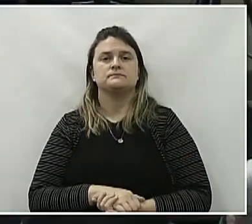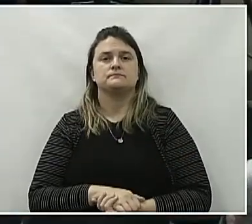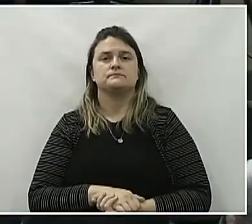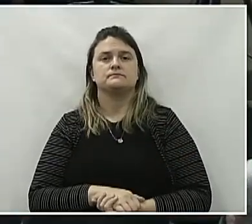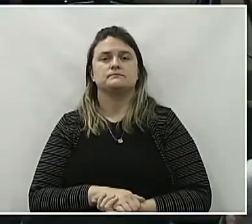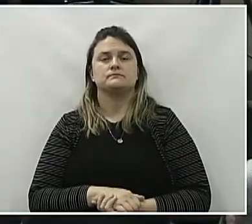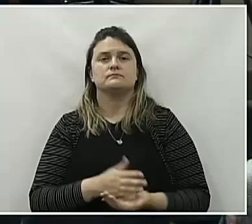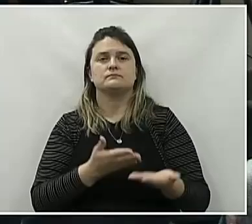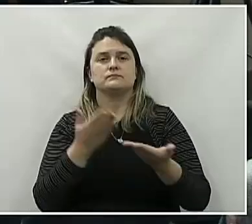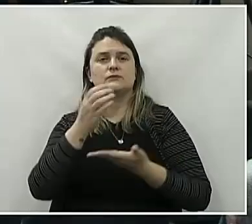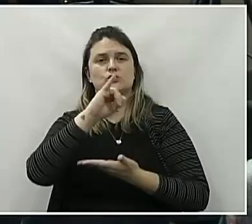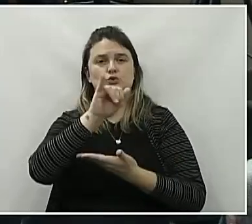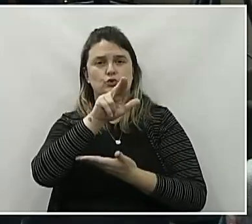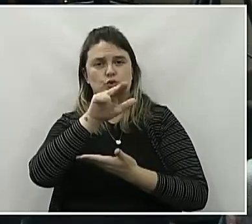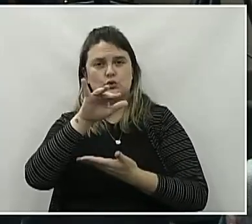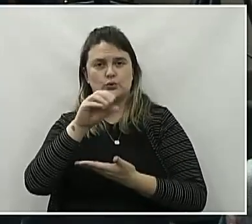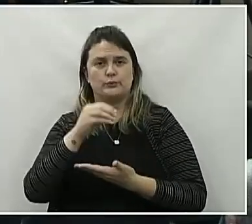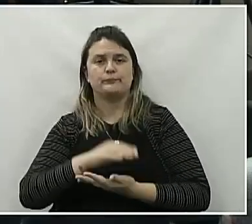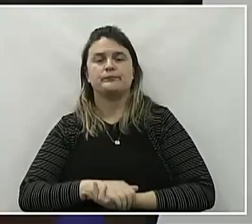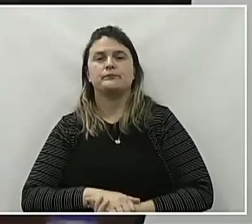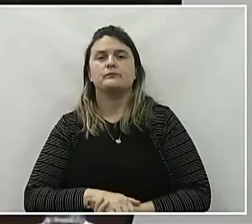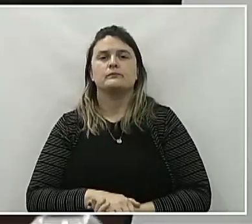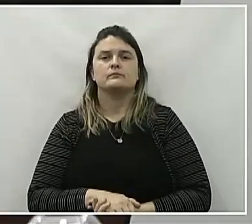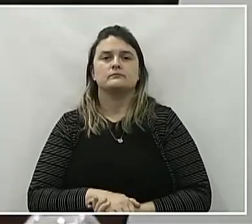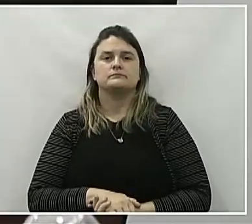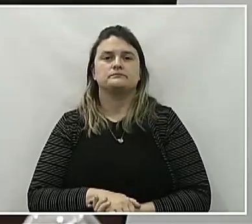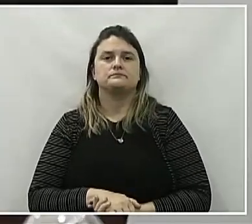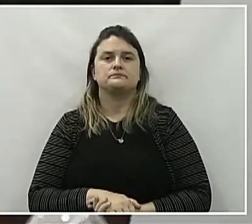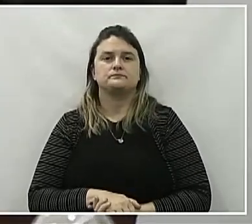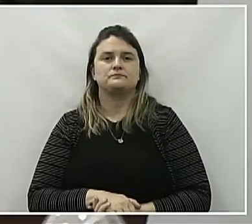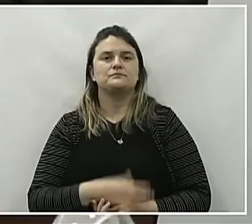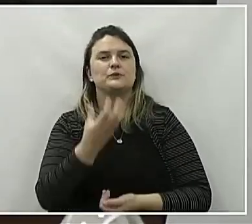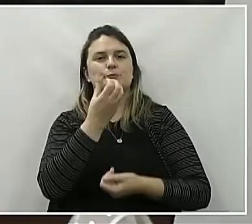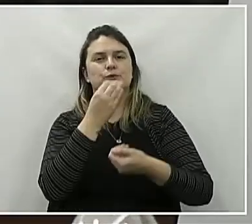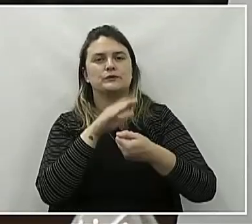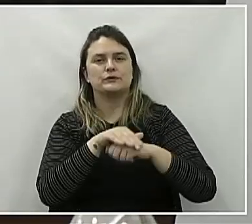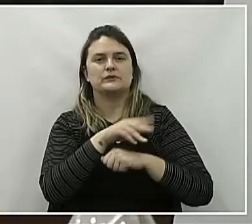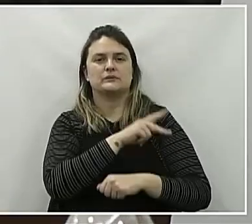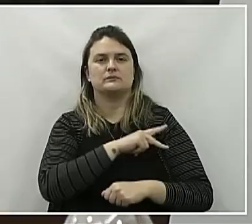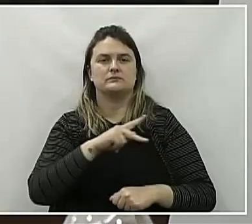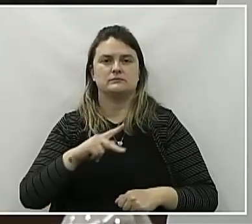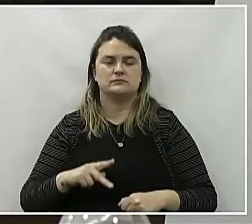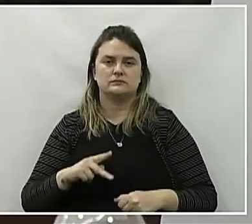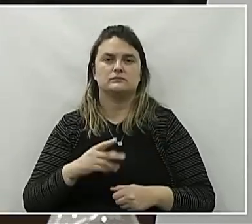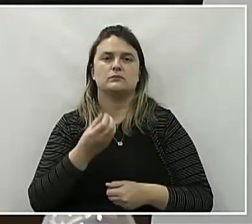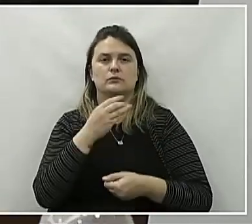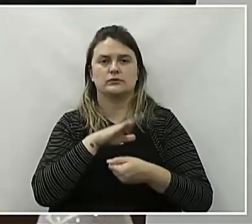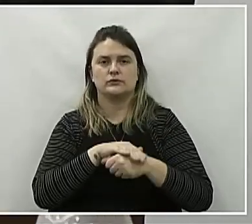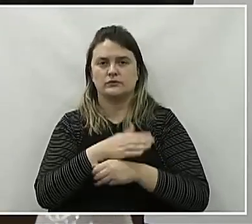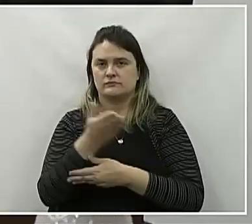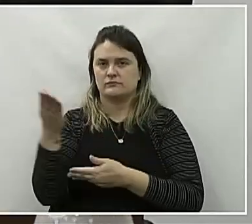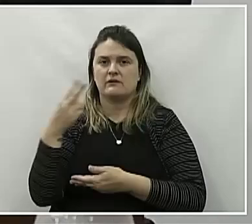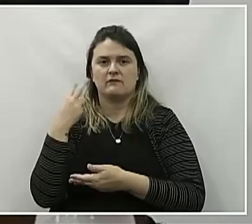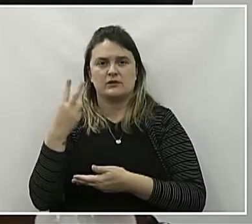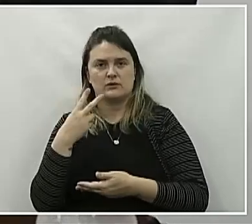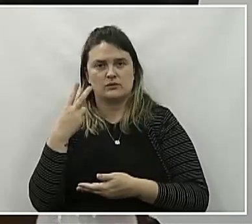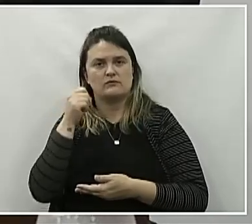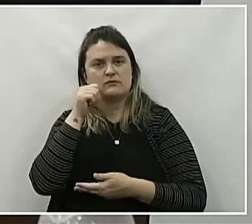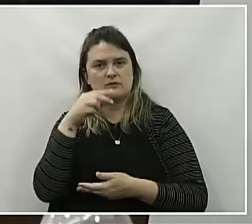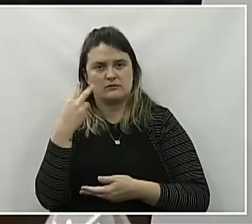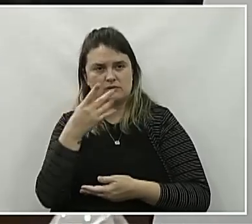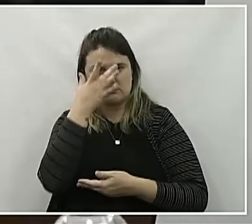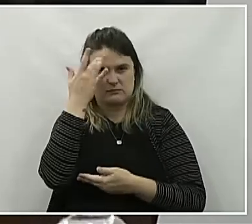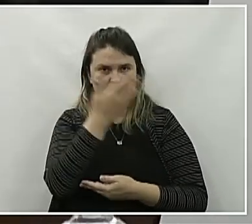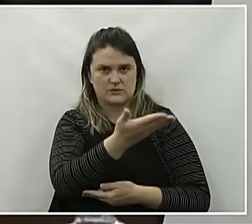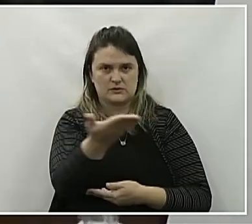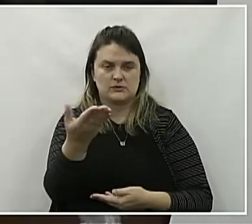Palavra a Júlio Adilson Pires Filho. Boa noite, senhor presidente. Boa noite, colegas vereadores, munícipes